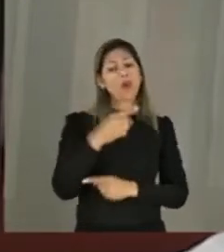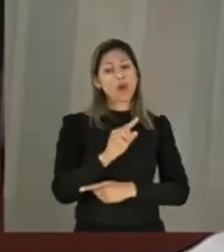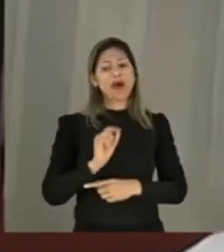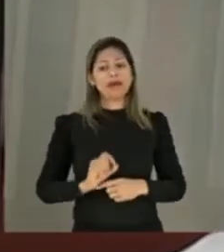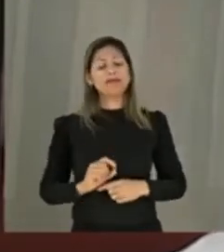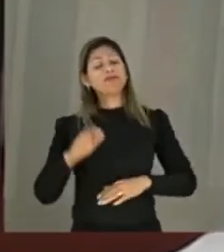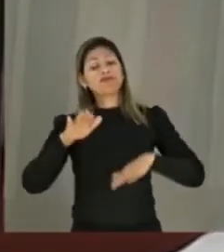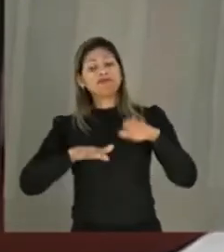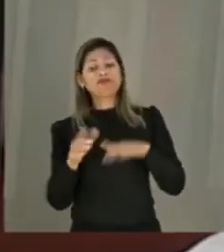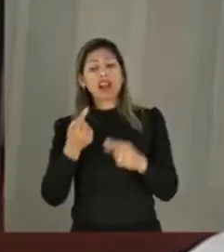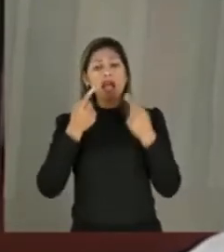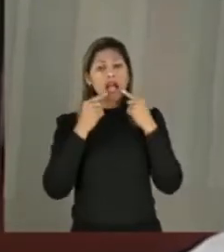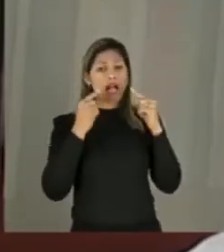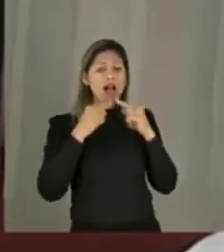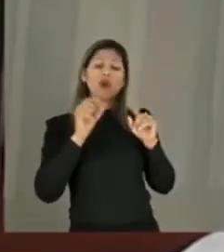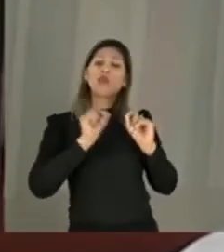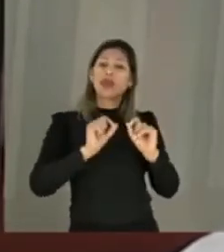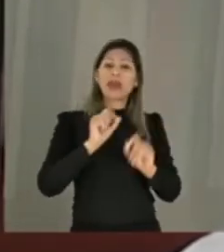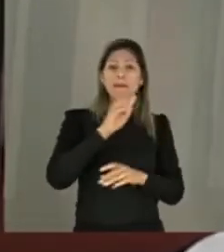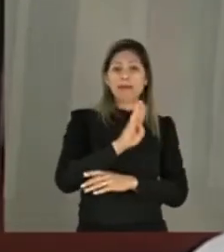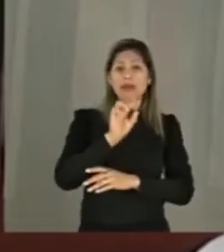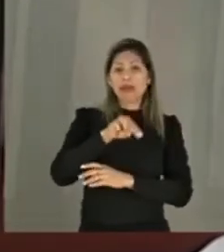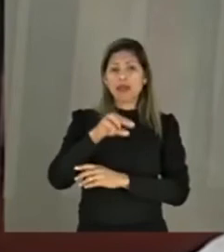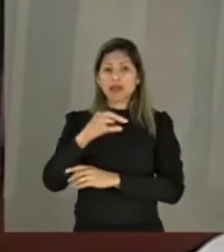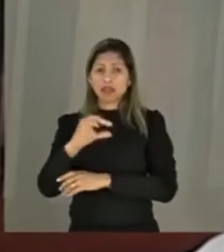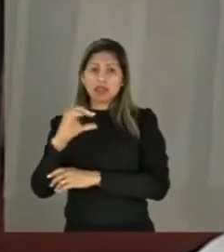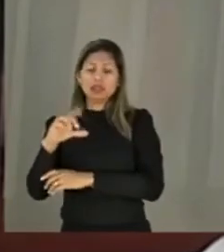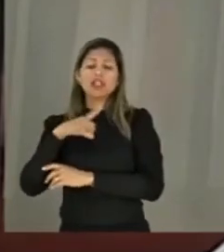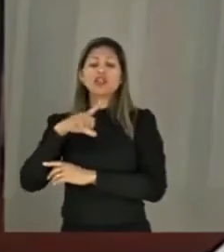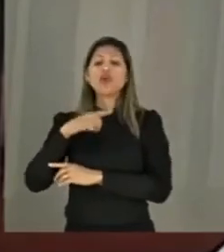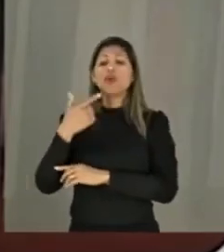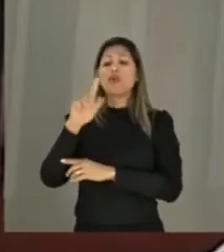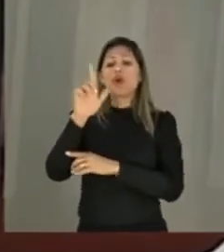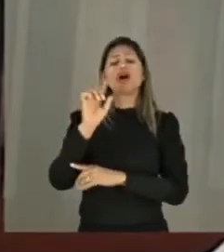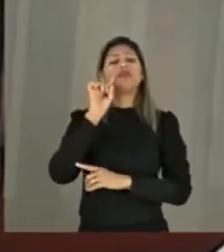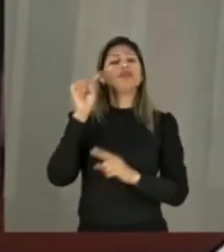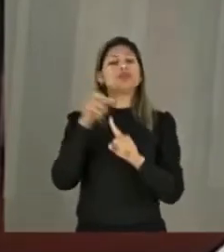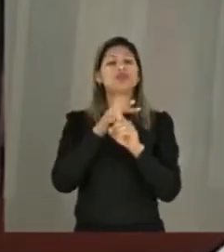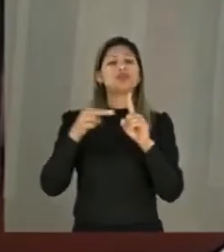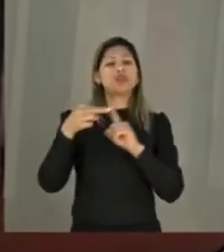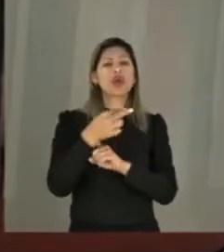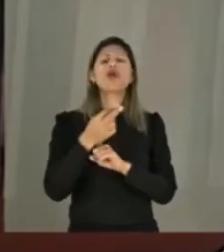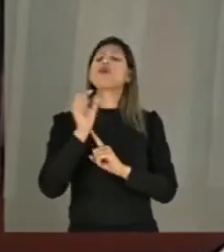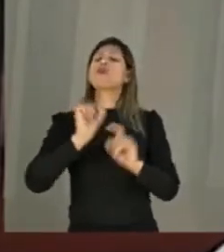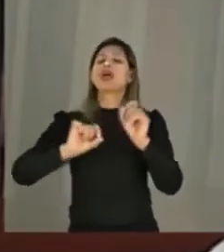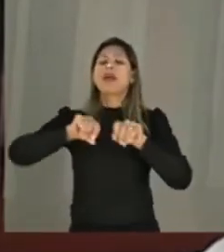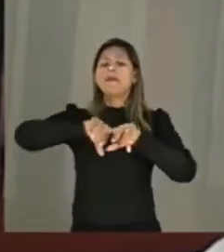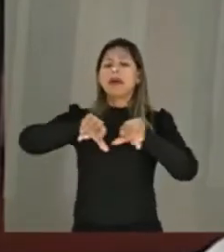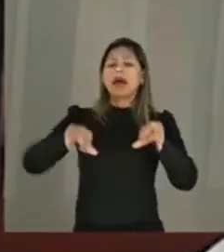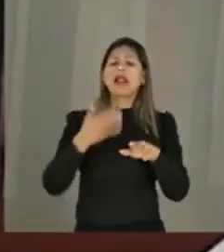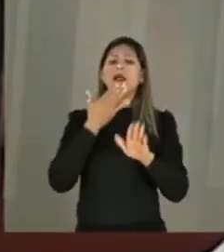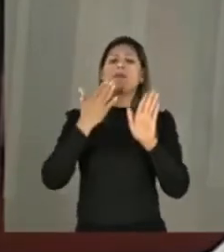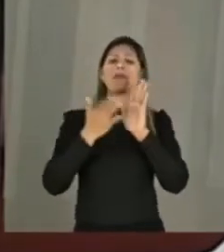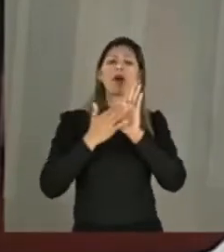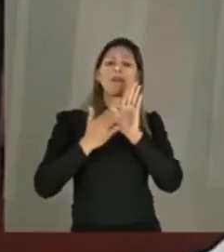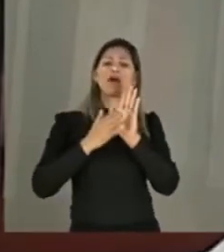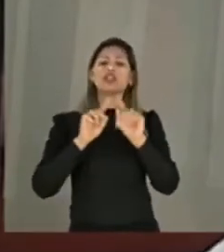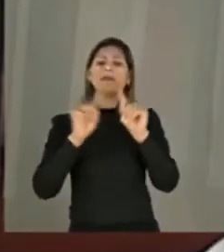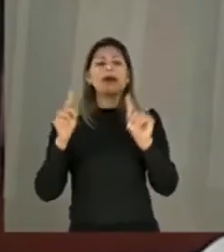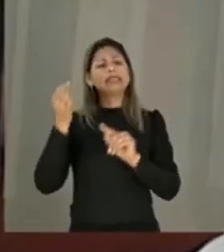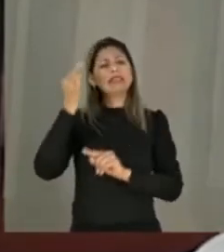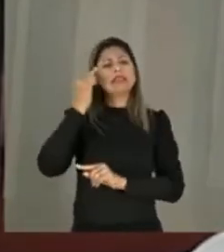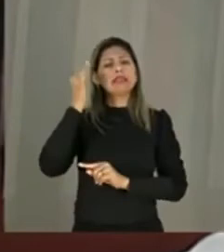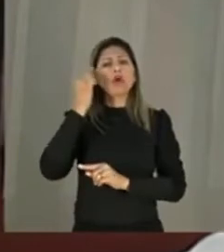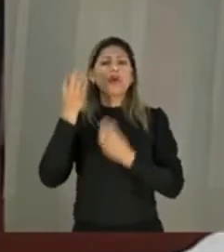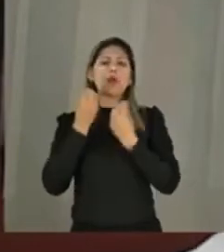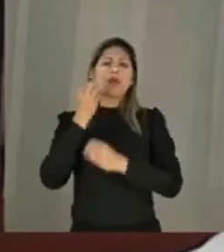críticas cabíveis à GNCC dizem respeito ao seu teor e às expectativas hegemonizadas na proposta, mas não pensamos que